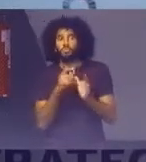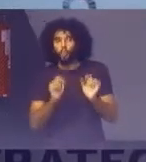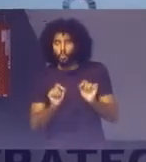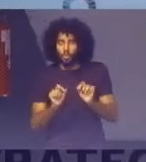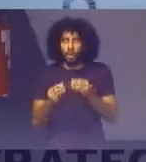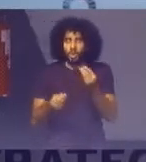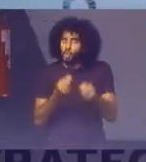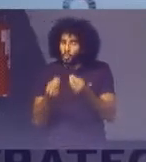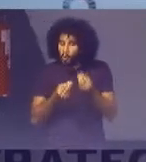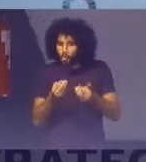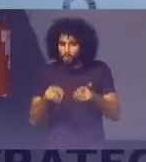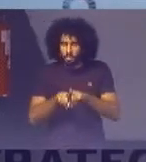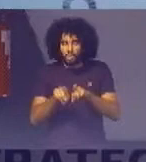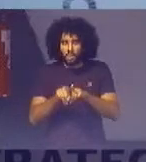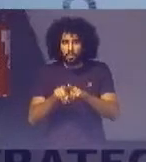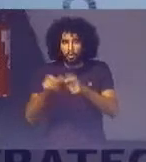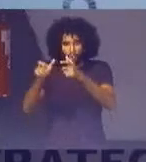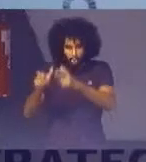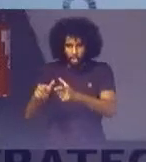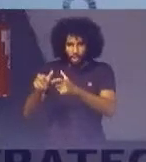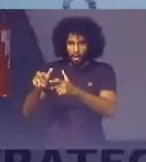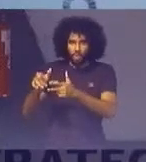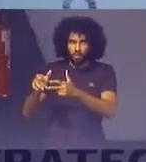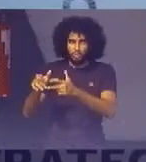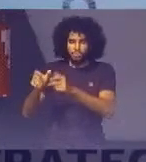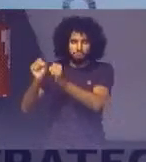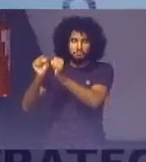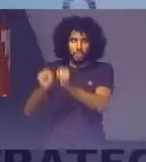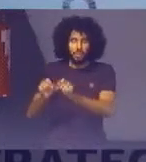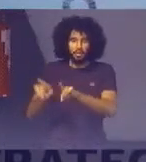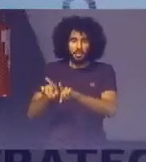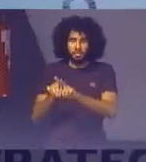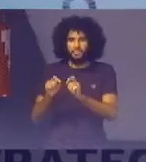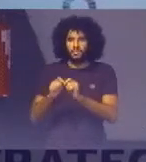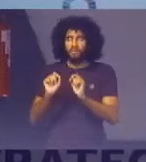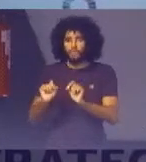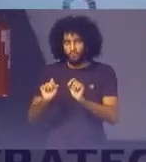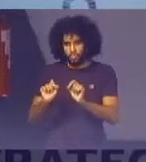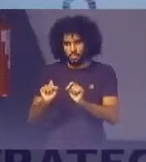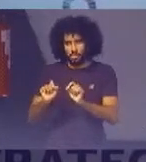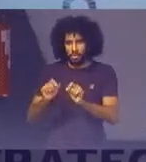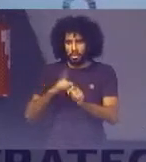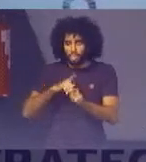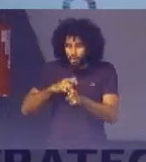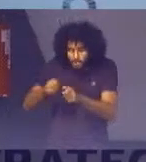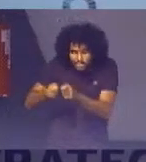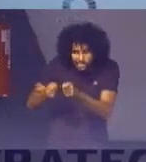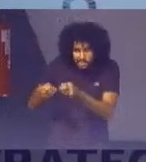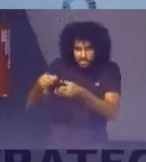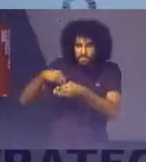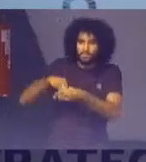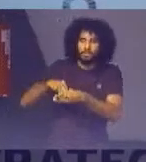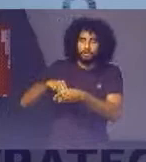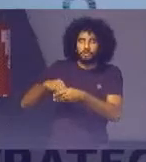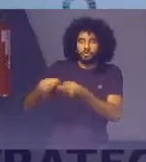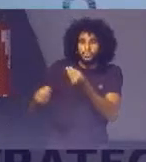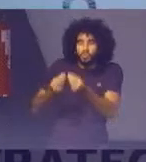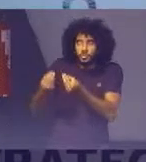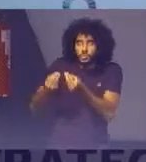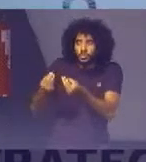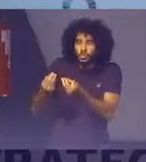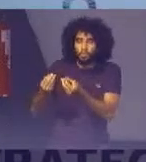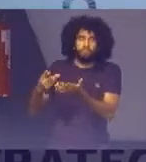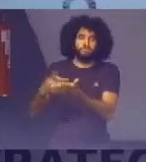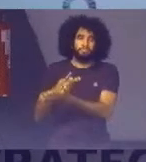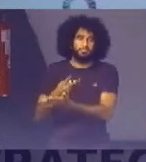unidade jurisdicional E através disso Se estabelecer Um controle interno Da movimentação Desses processos